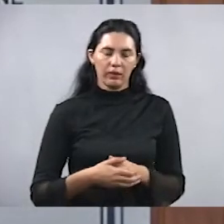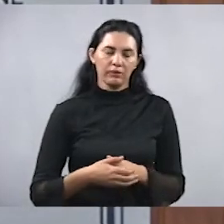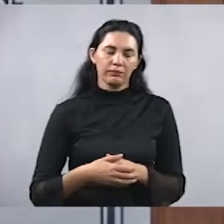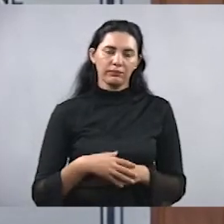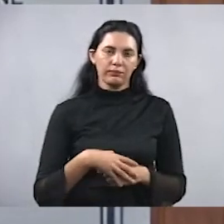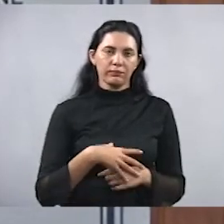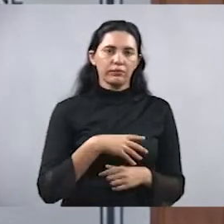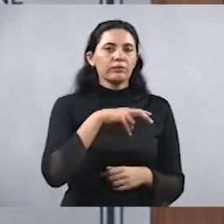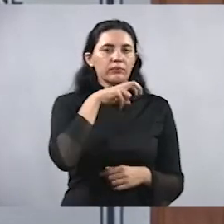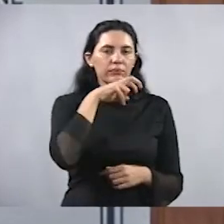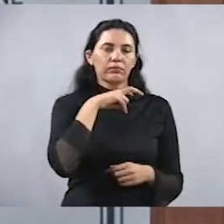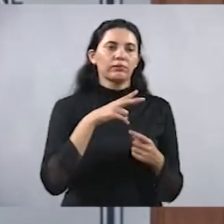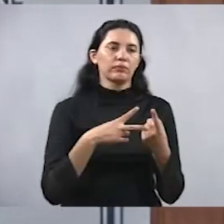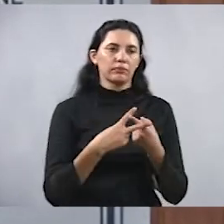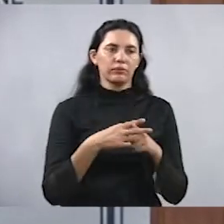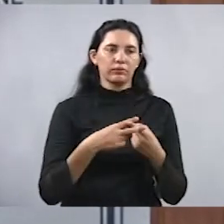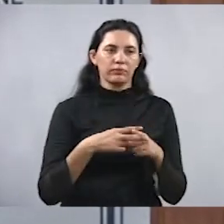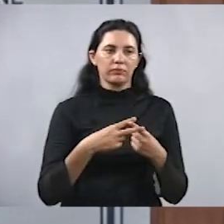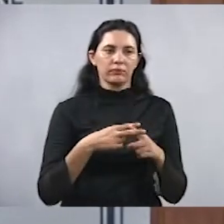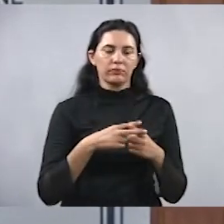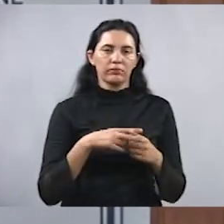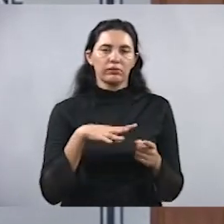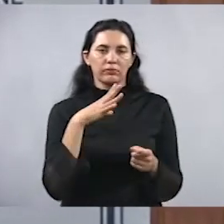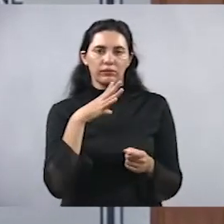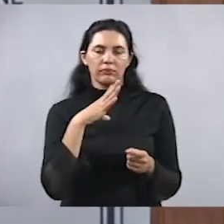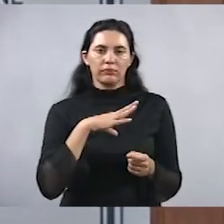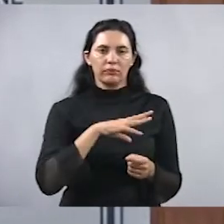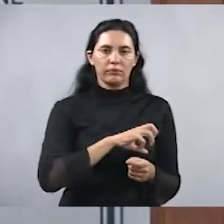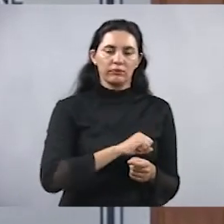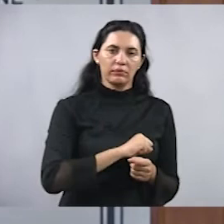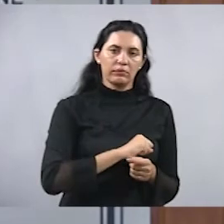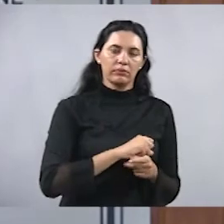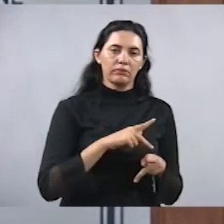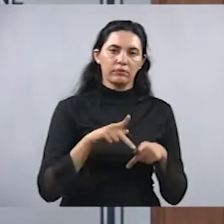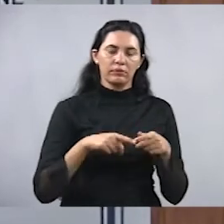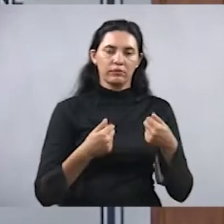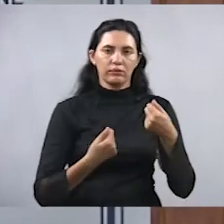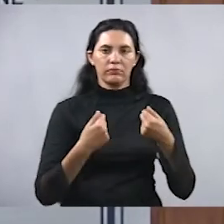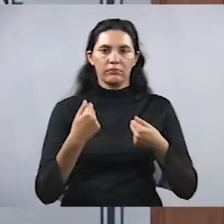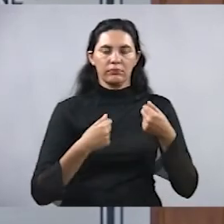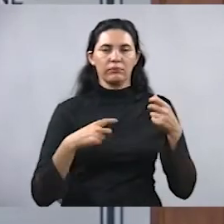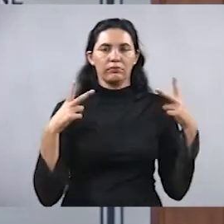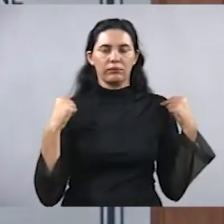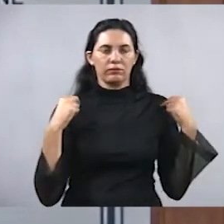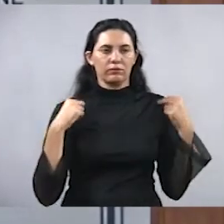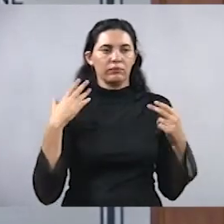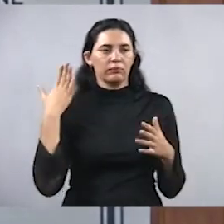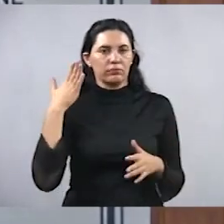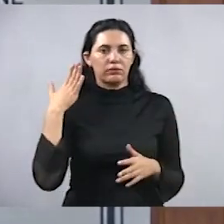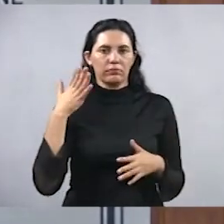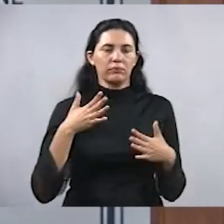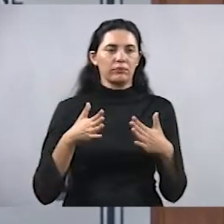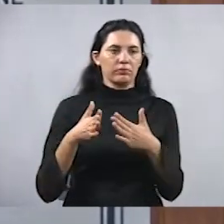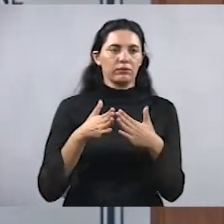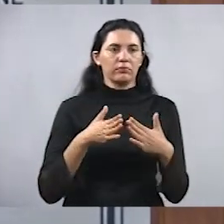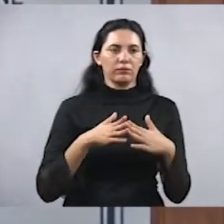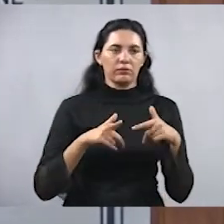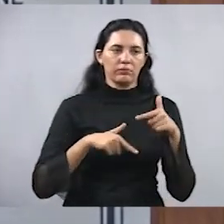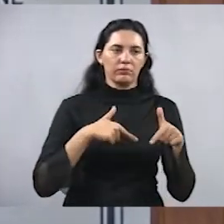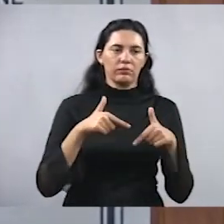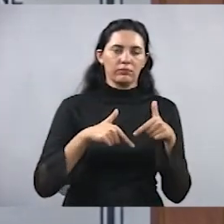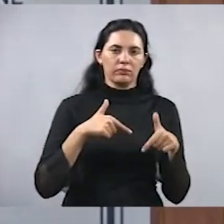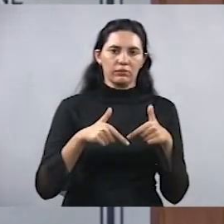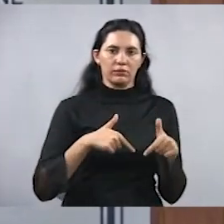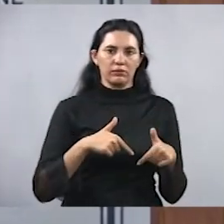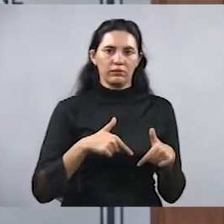cidade conhecido e querido pelos caminhoneiros e profissionais da área, que requisitavam sempre o seu serviço, porque era